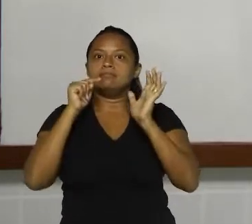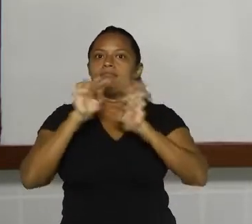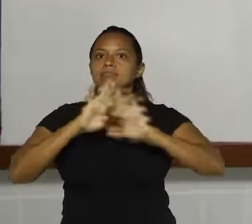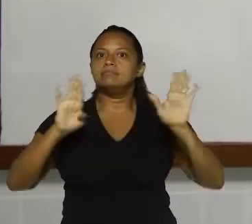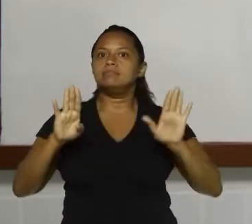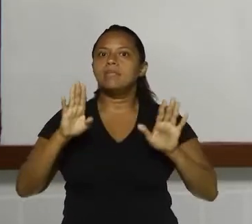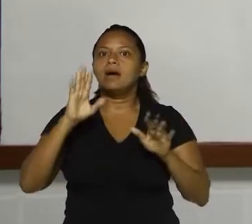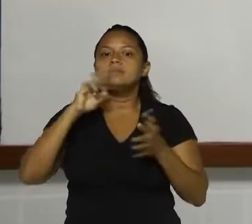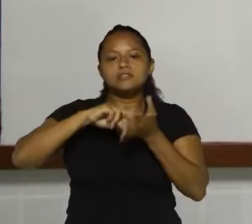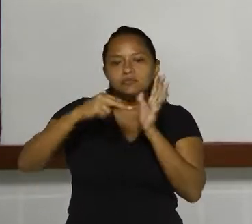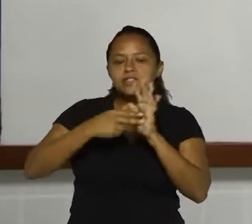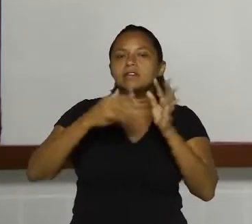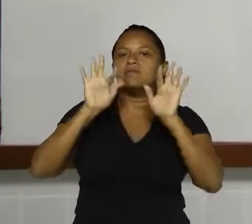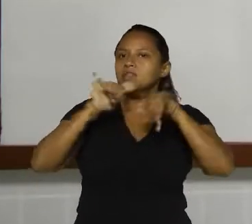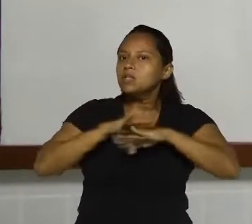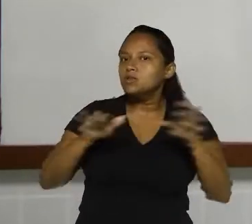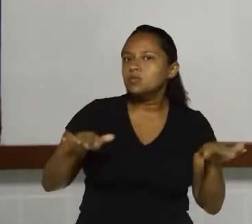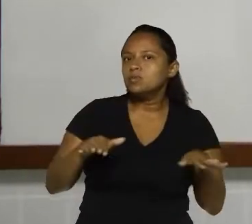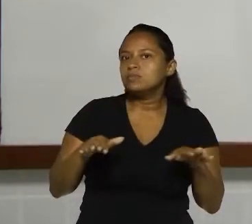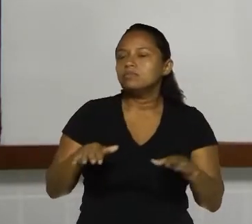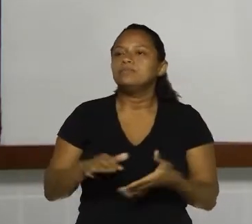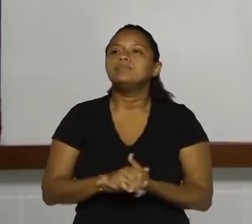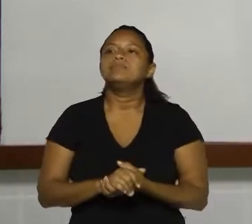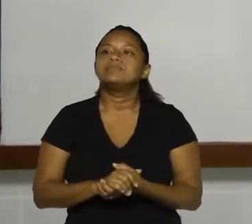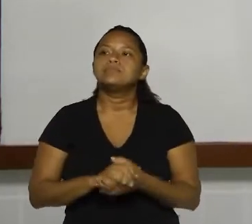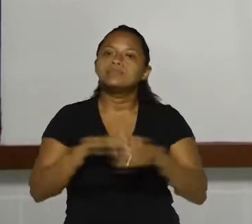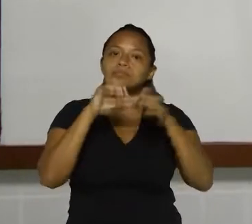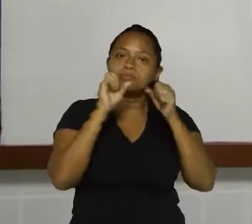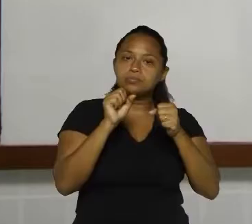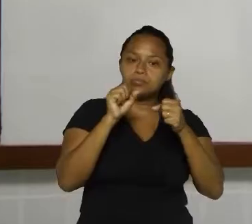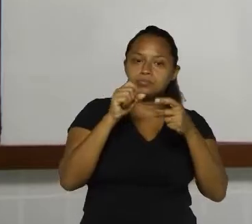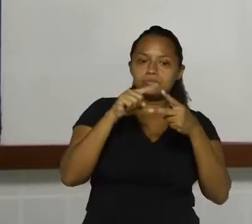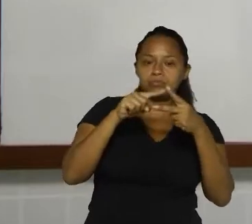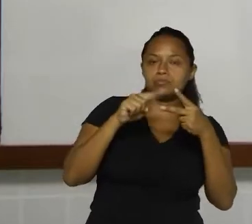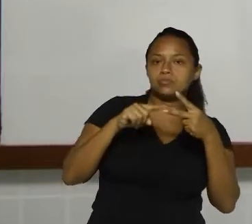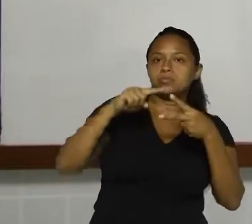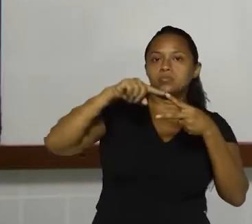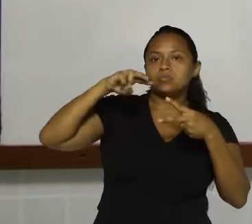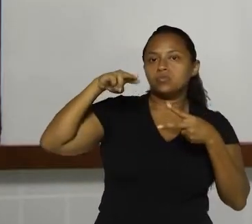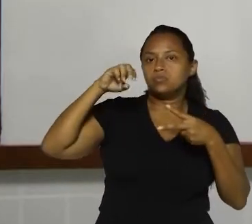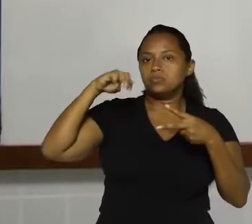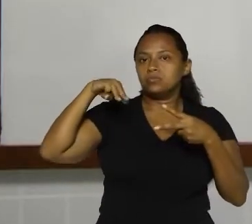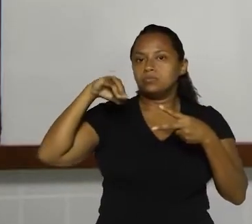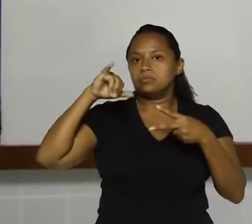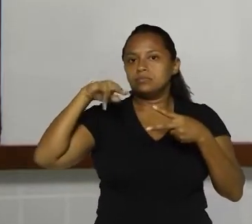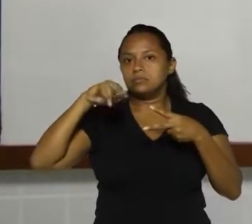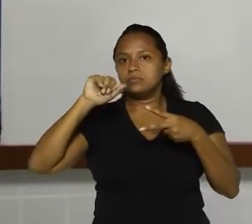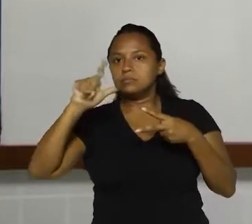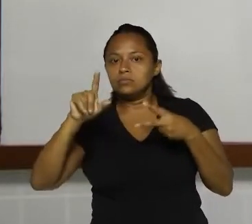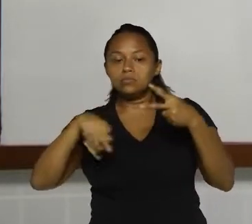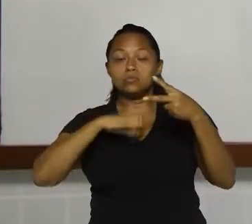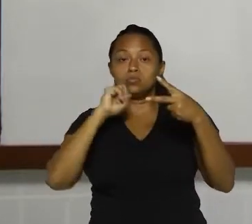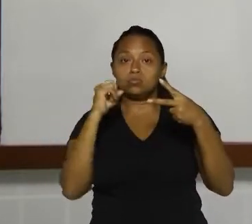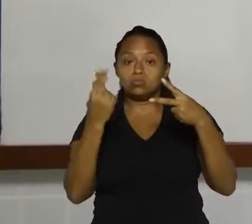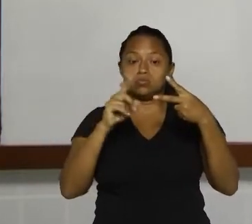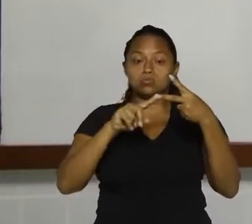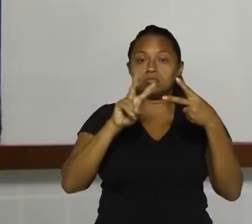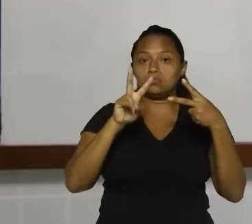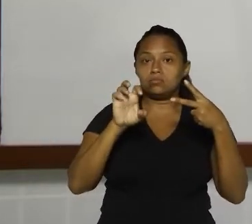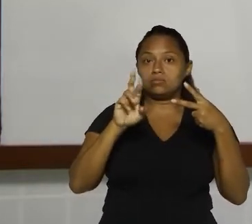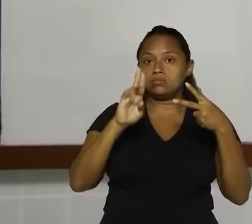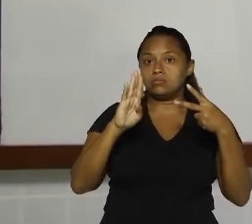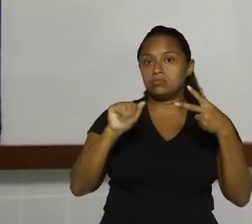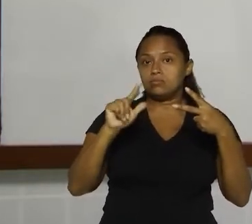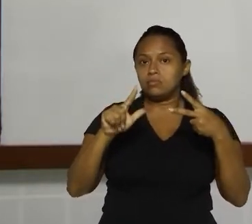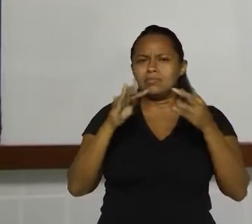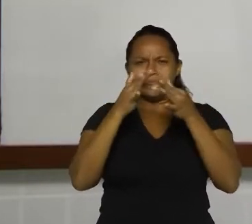ok? Então, a frase pode ser nominal ou pode ser verbal. Há muitas pessoas que acreditam que para ser frase